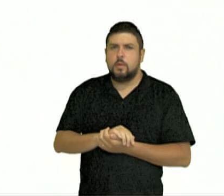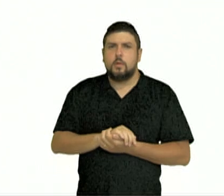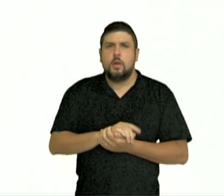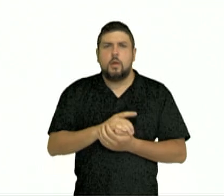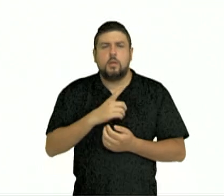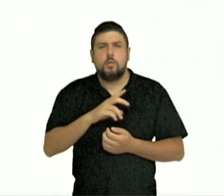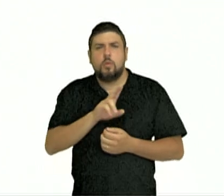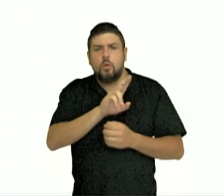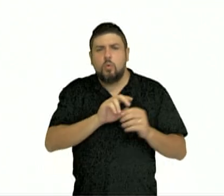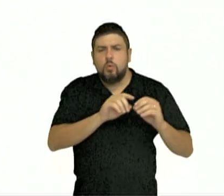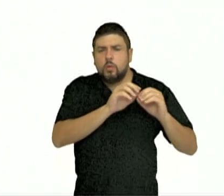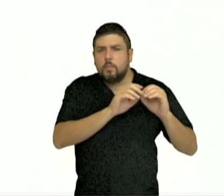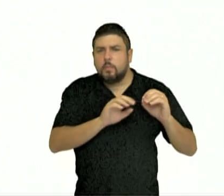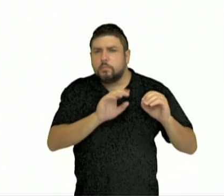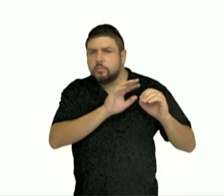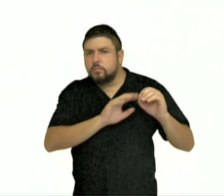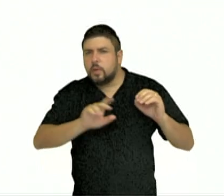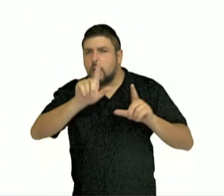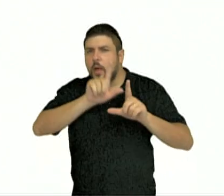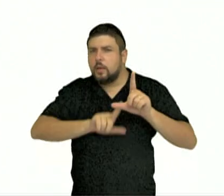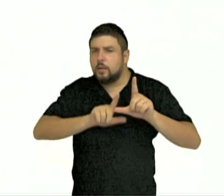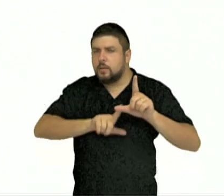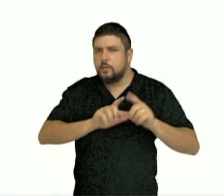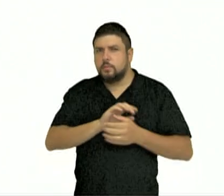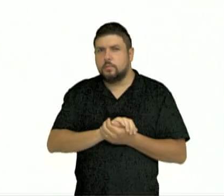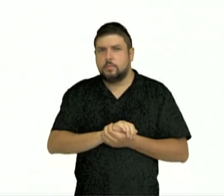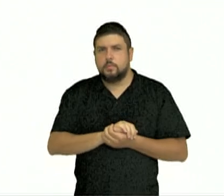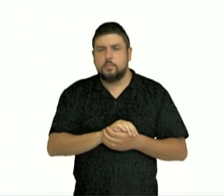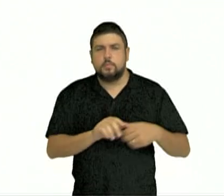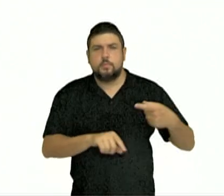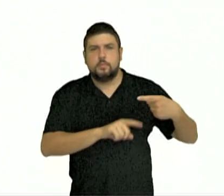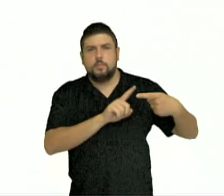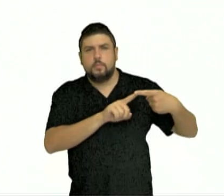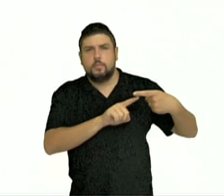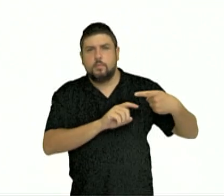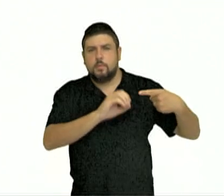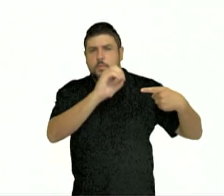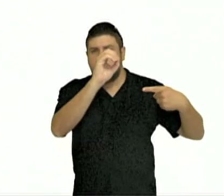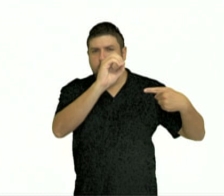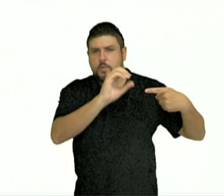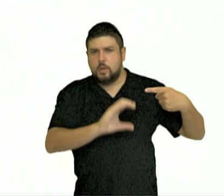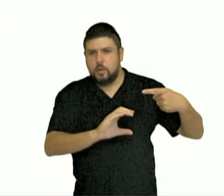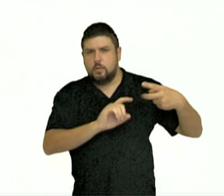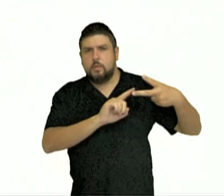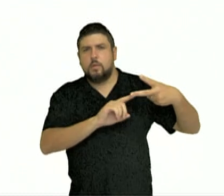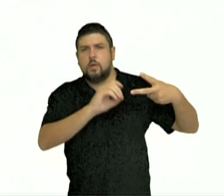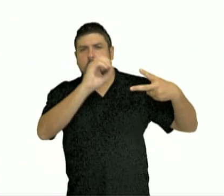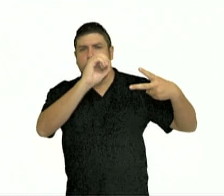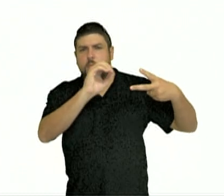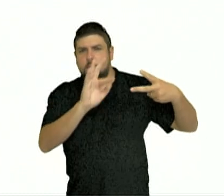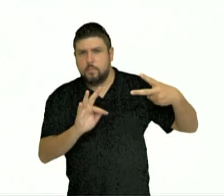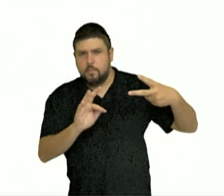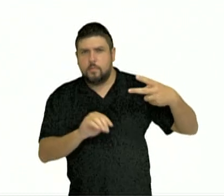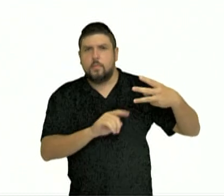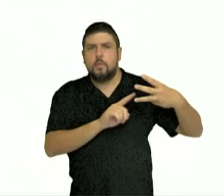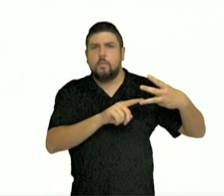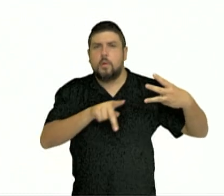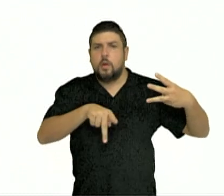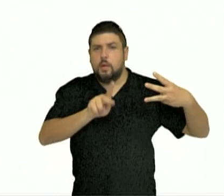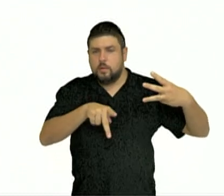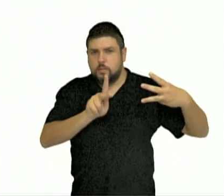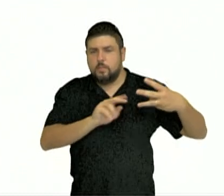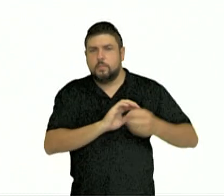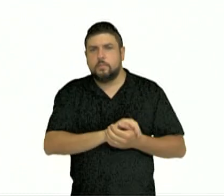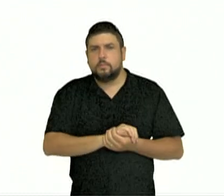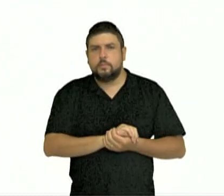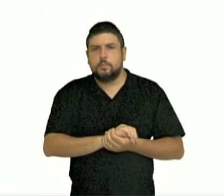unidades de medida, dos quais se destacam a escala Celsius, Fahrenheit ou a escala Kelvin, sendo três